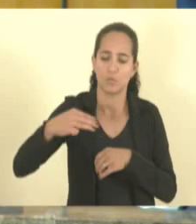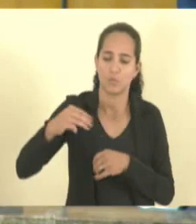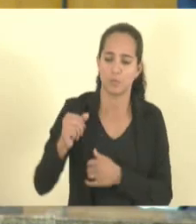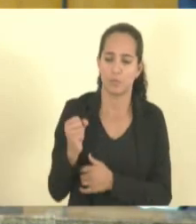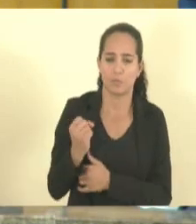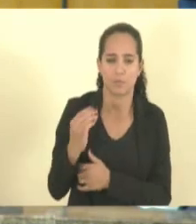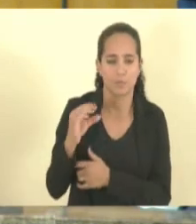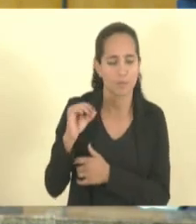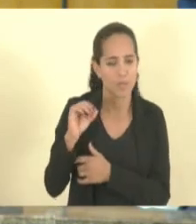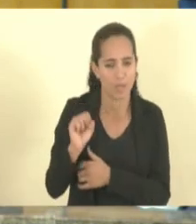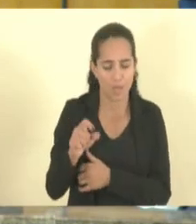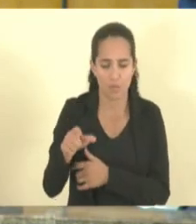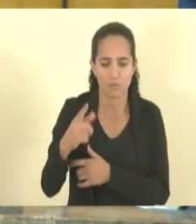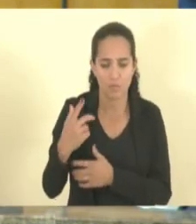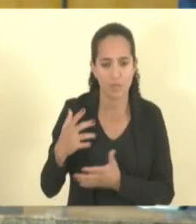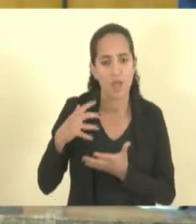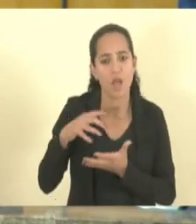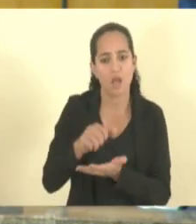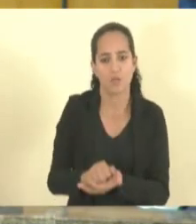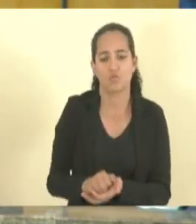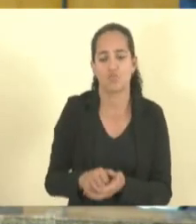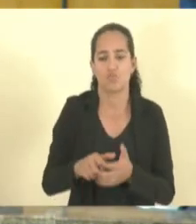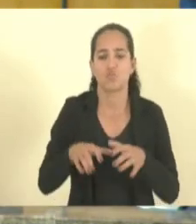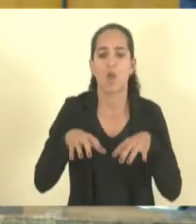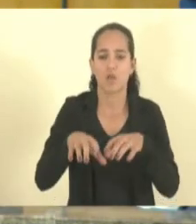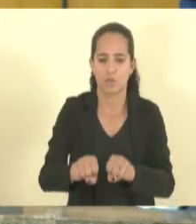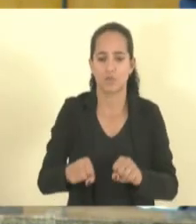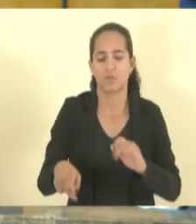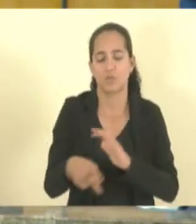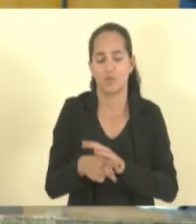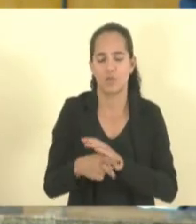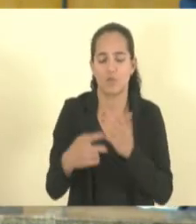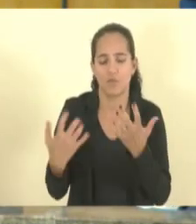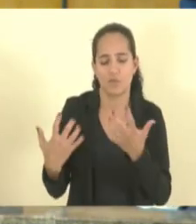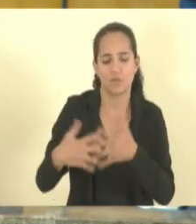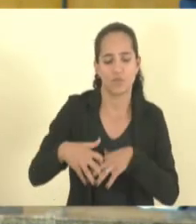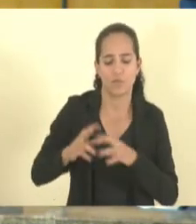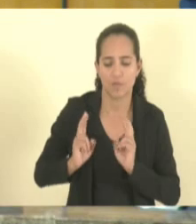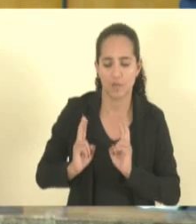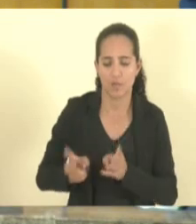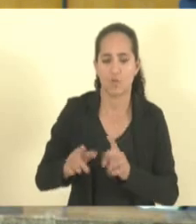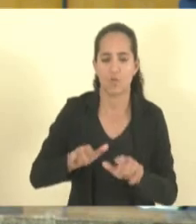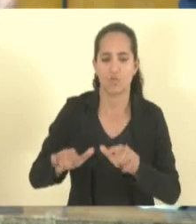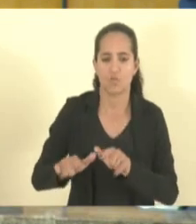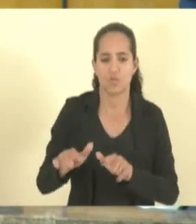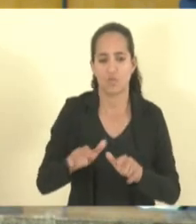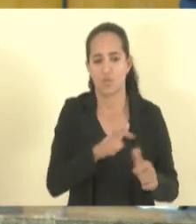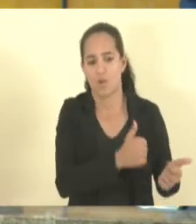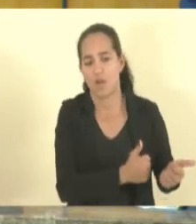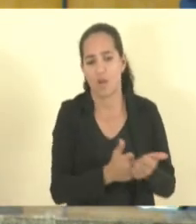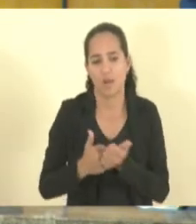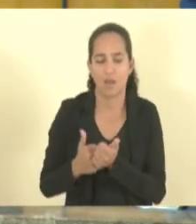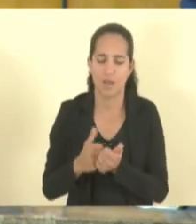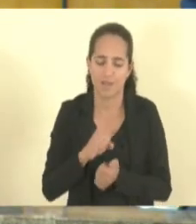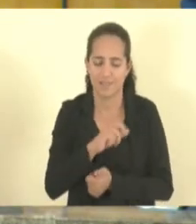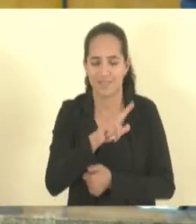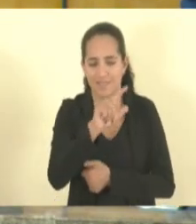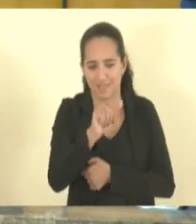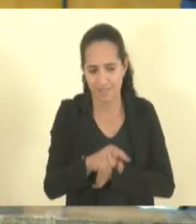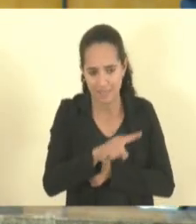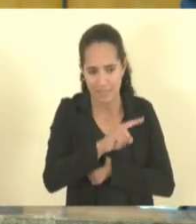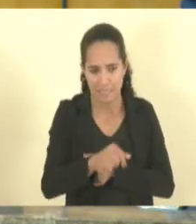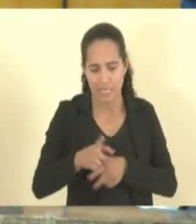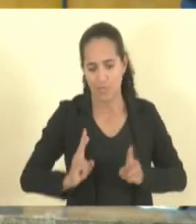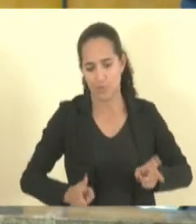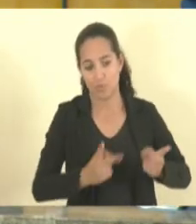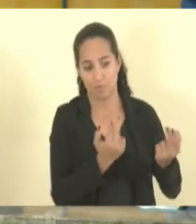essa função aqui na comissão e tenho certeza que dará continuidade ao trabalho que a Sáloa e a equipe faz aqui